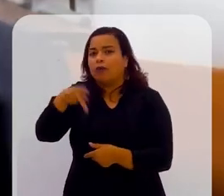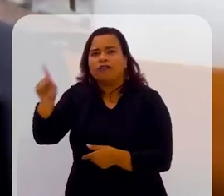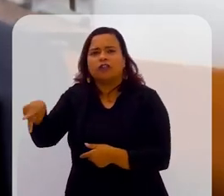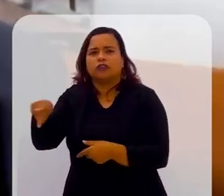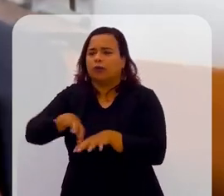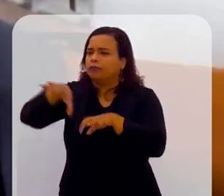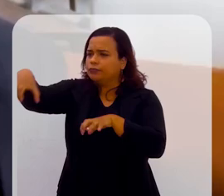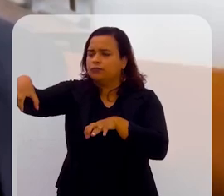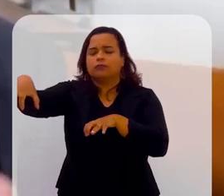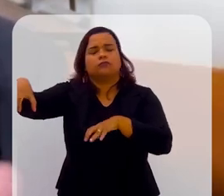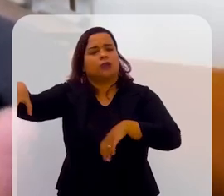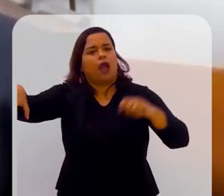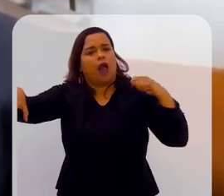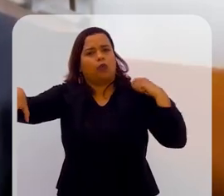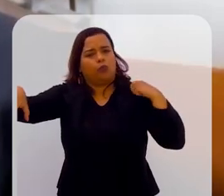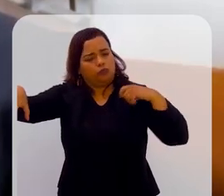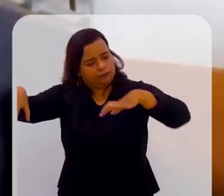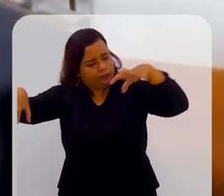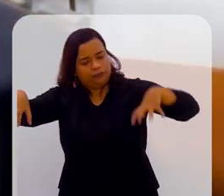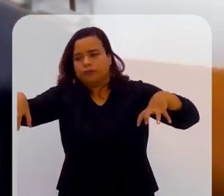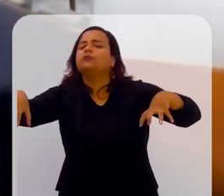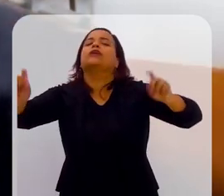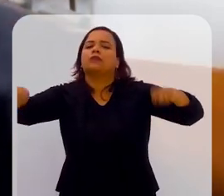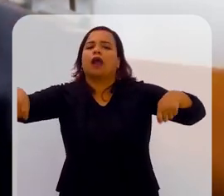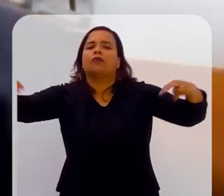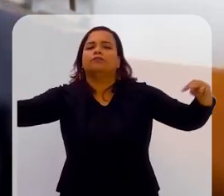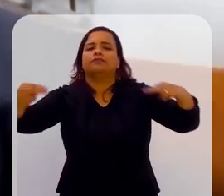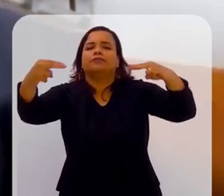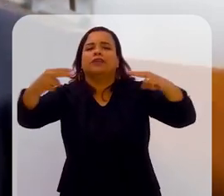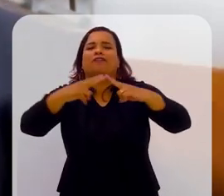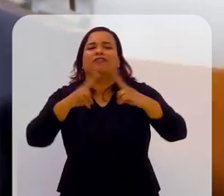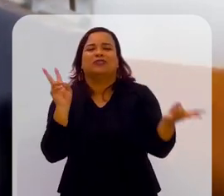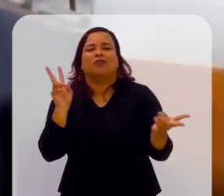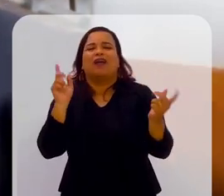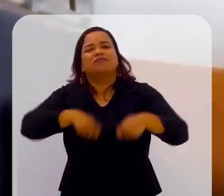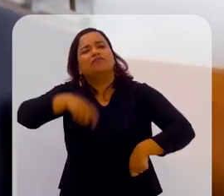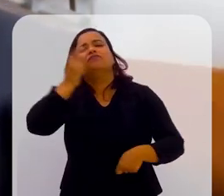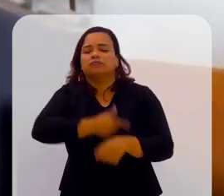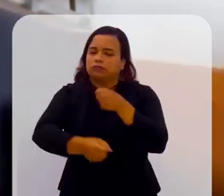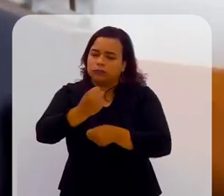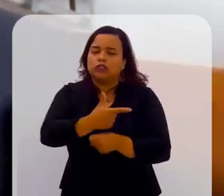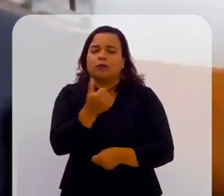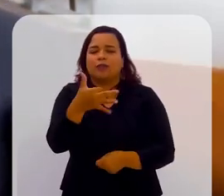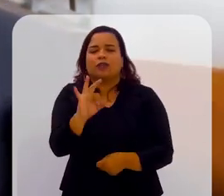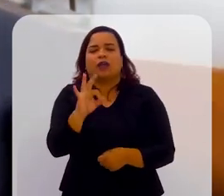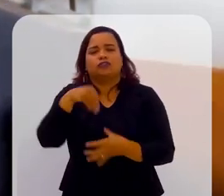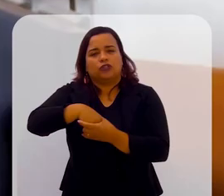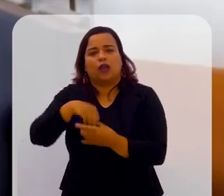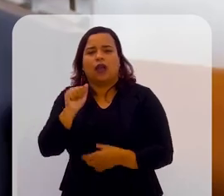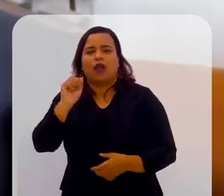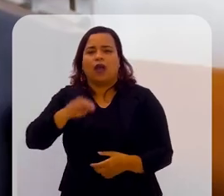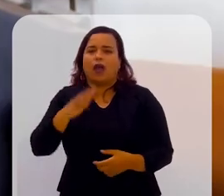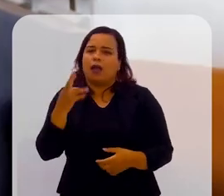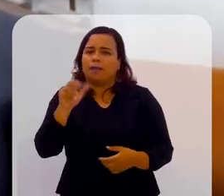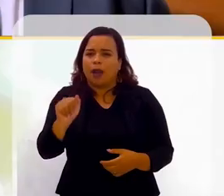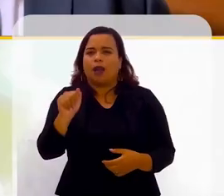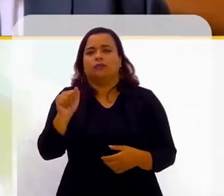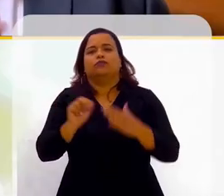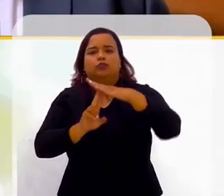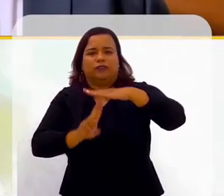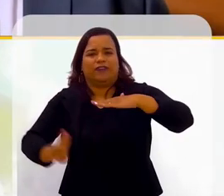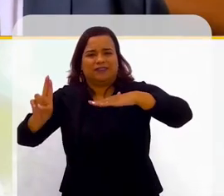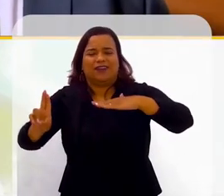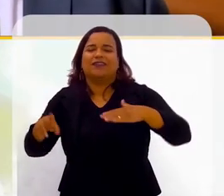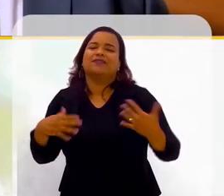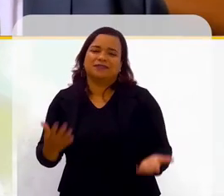aluno podia estar em outra cidade, e a gente tinha aula de internet já em 2010 na Ambra University. A gente